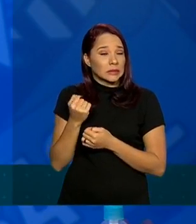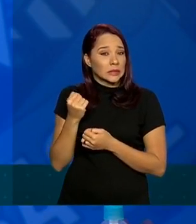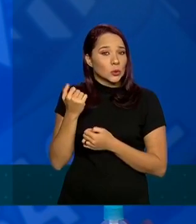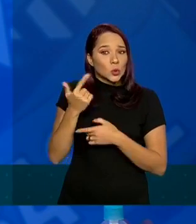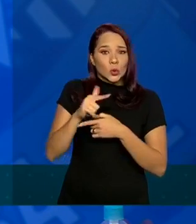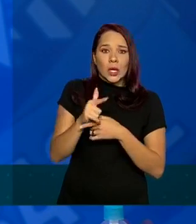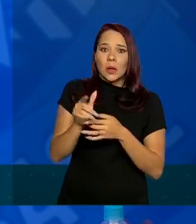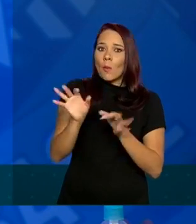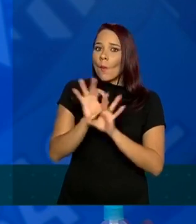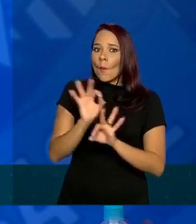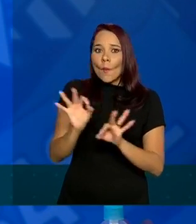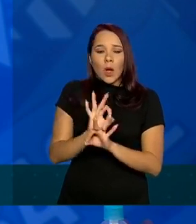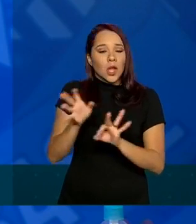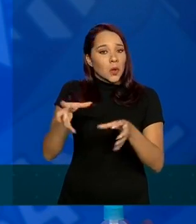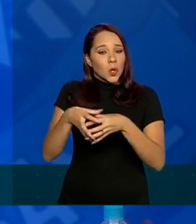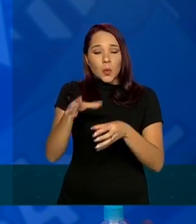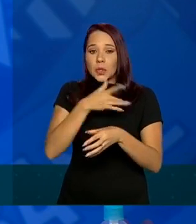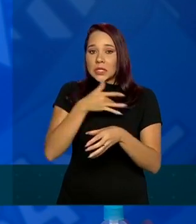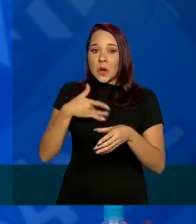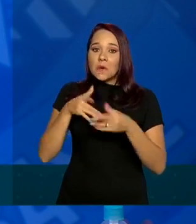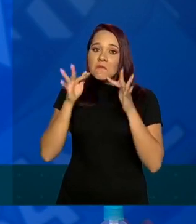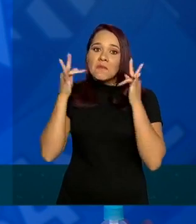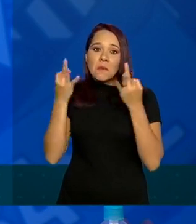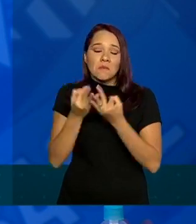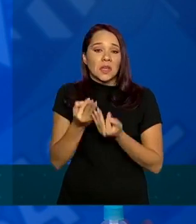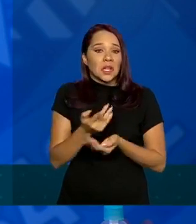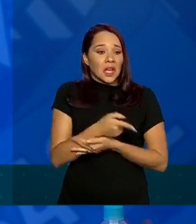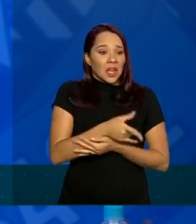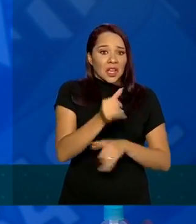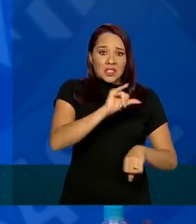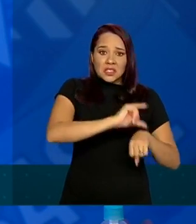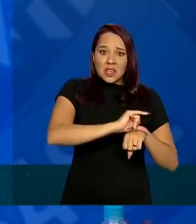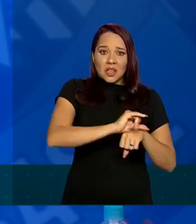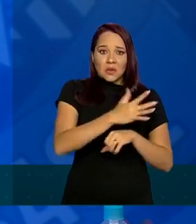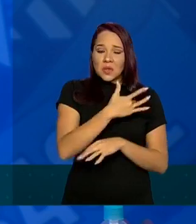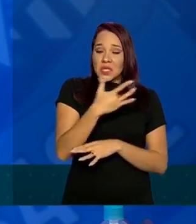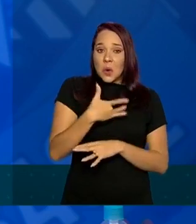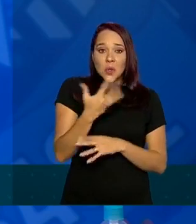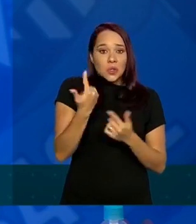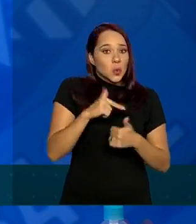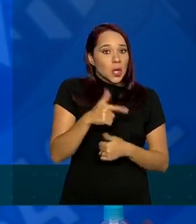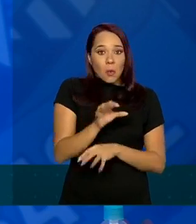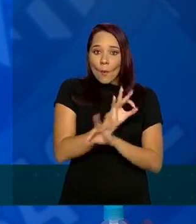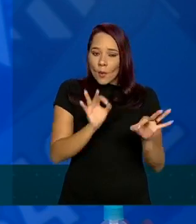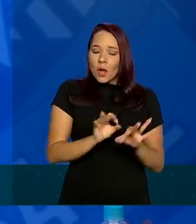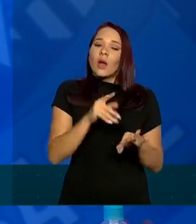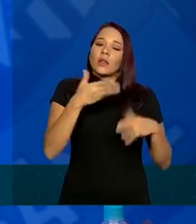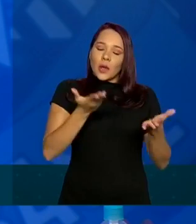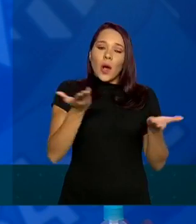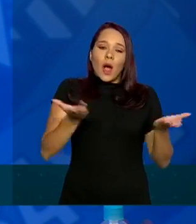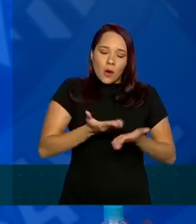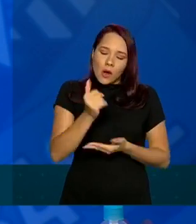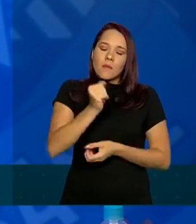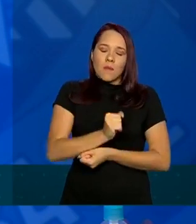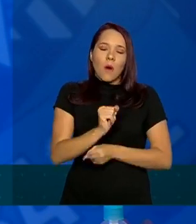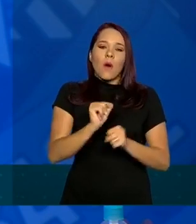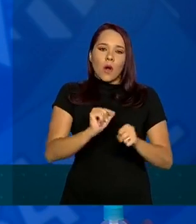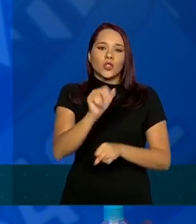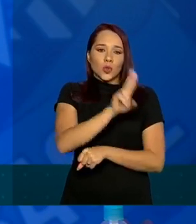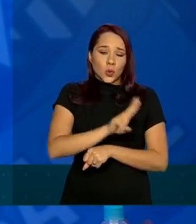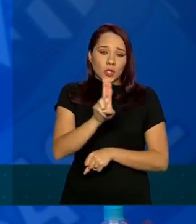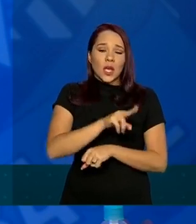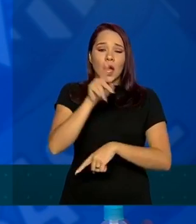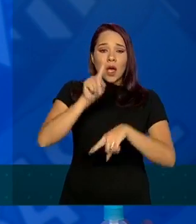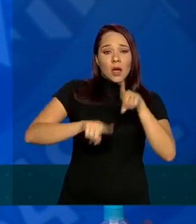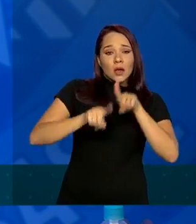cobertura nem de equipe de saúde da família e nem unidade básica de saúde, que ele poderá utilizar o